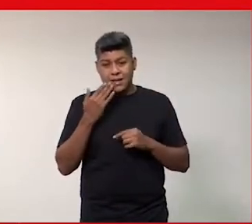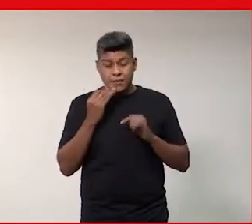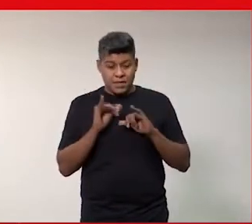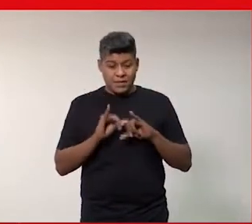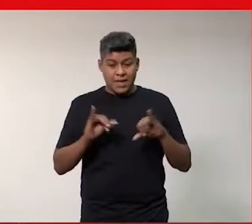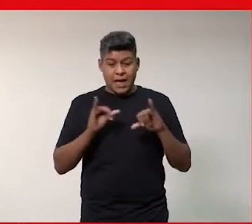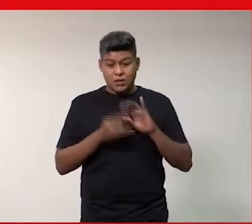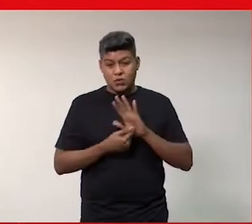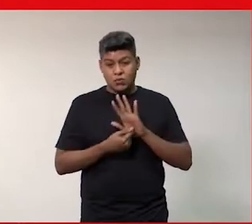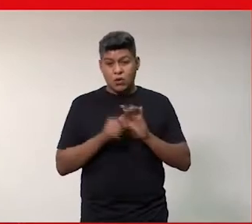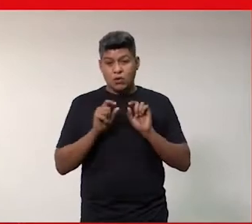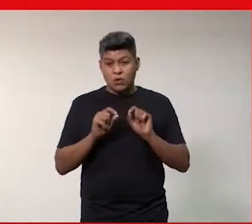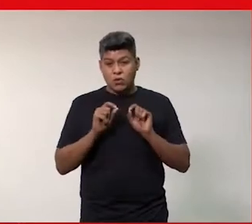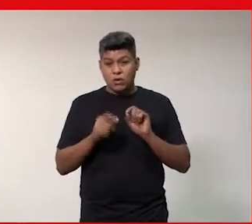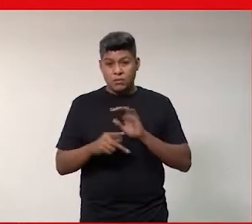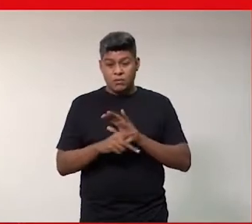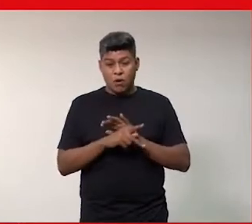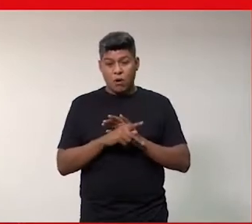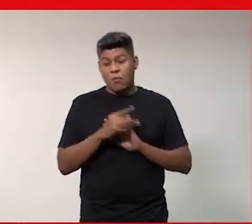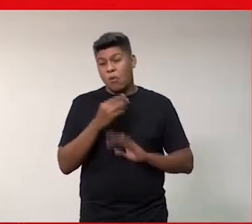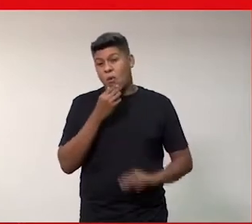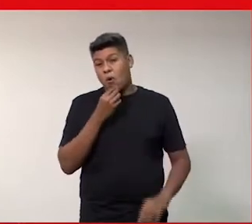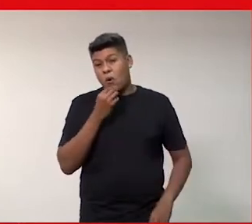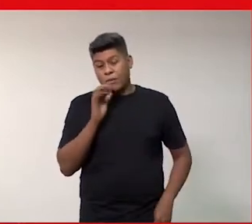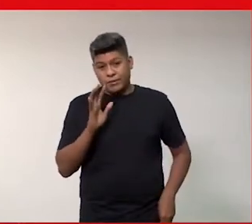mostram que isso ainda está muito na mão dos homens.